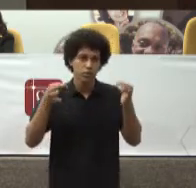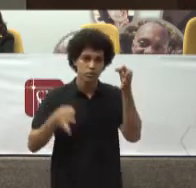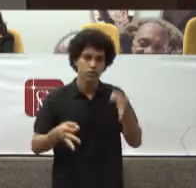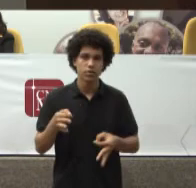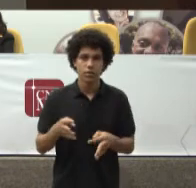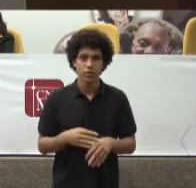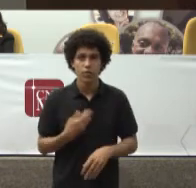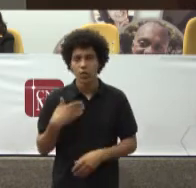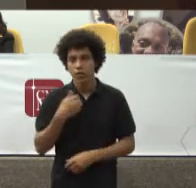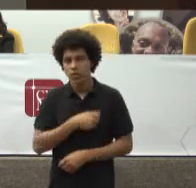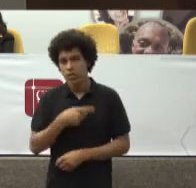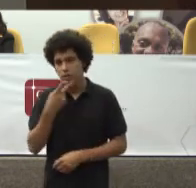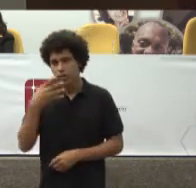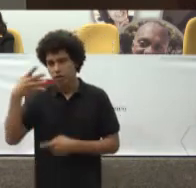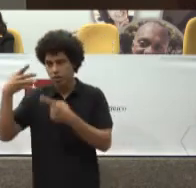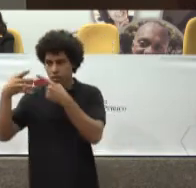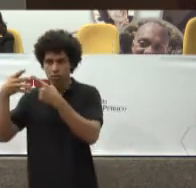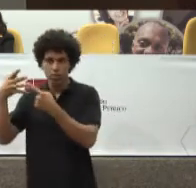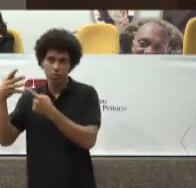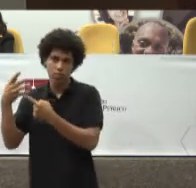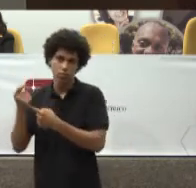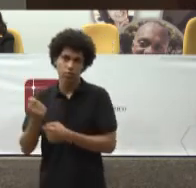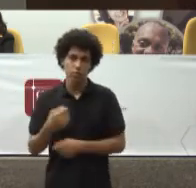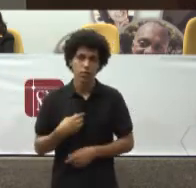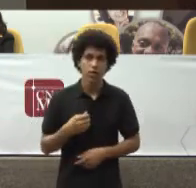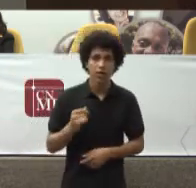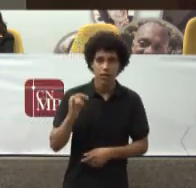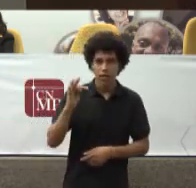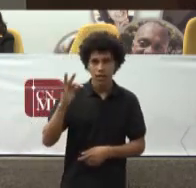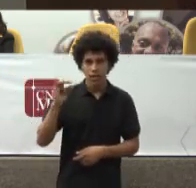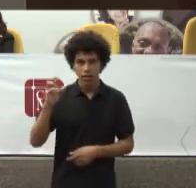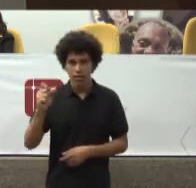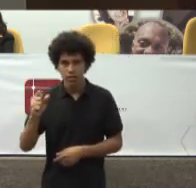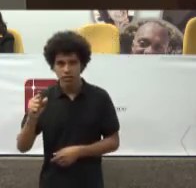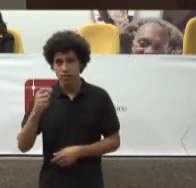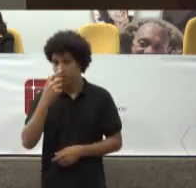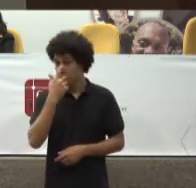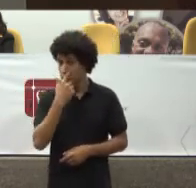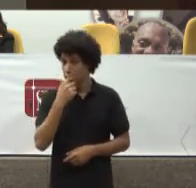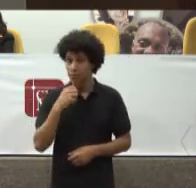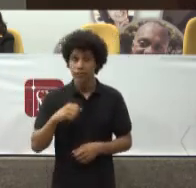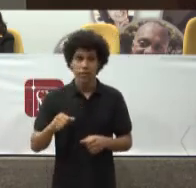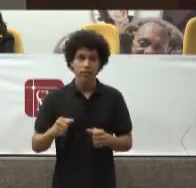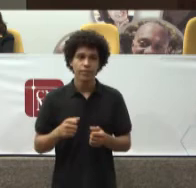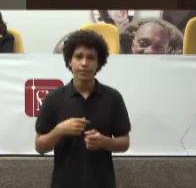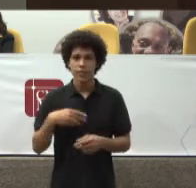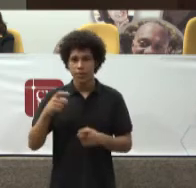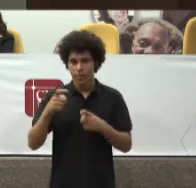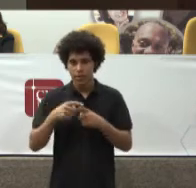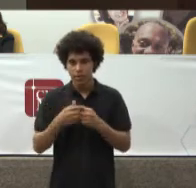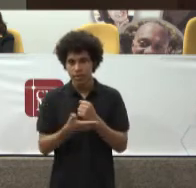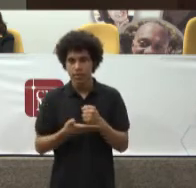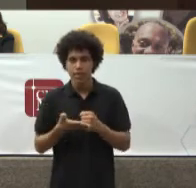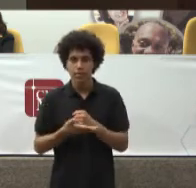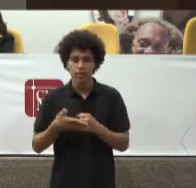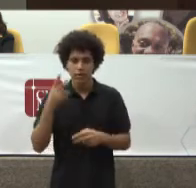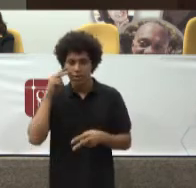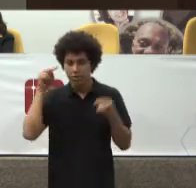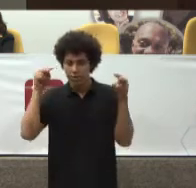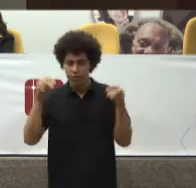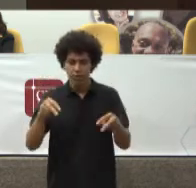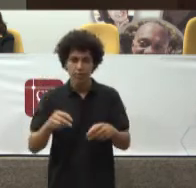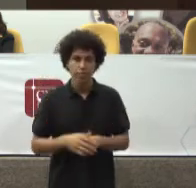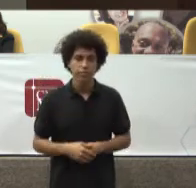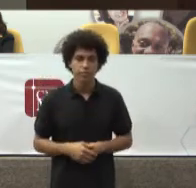Equidade Atenção primária Em saúde Integralidade Solidariedade Cinco pontos E medicina Baseada Em evidência Sobre Equidade